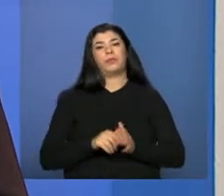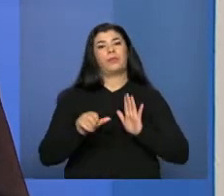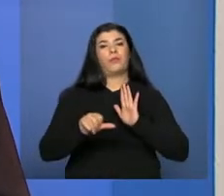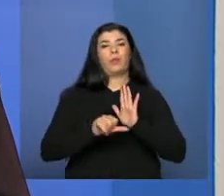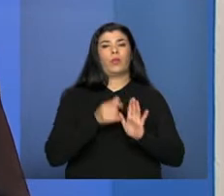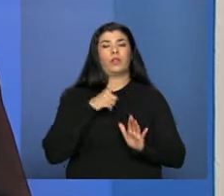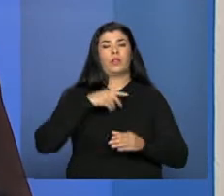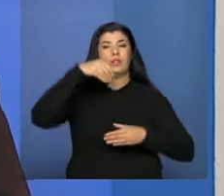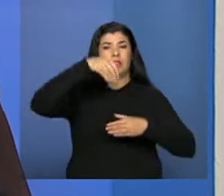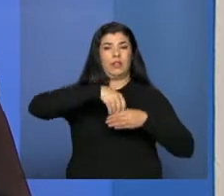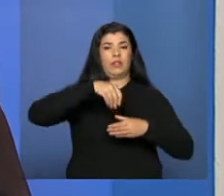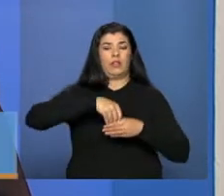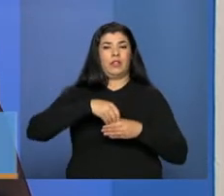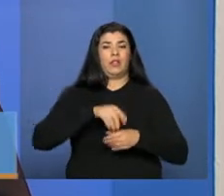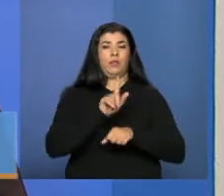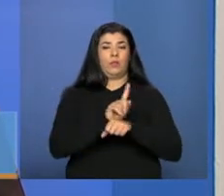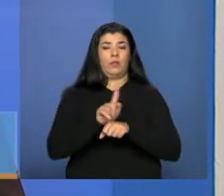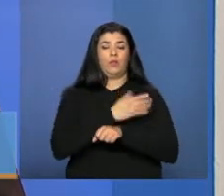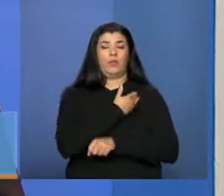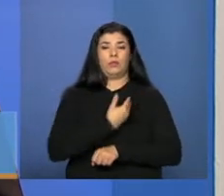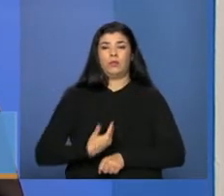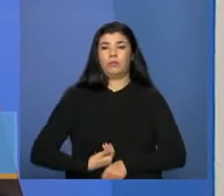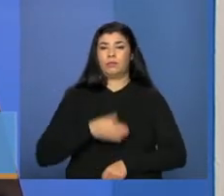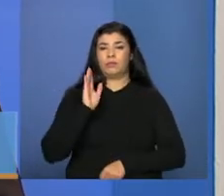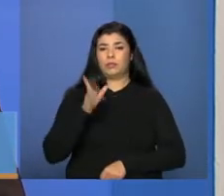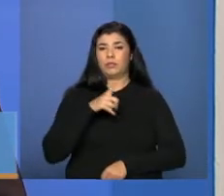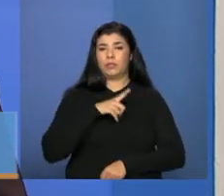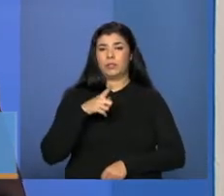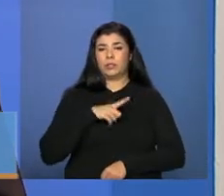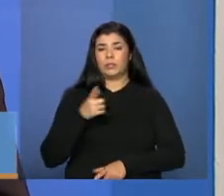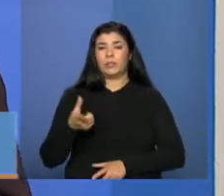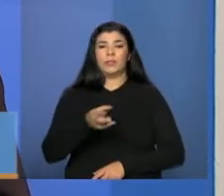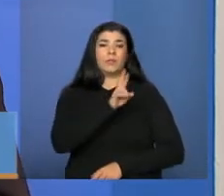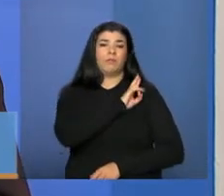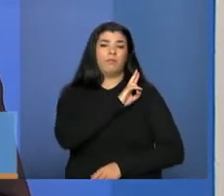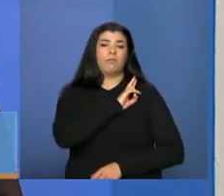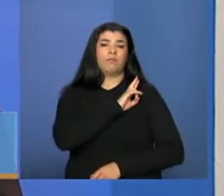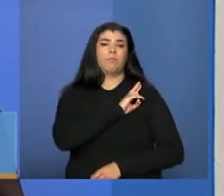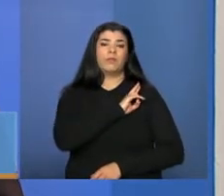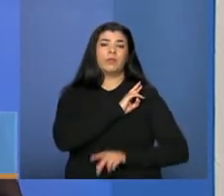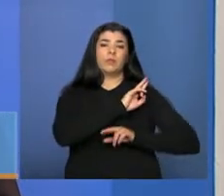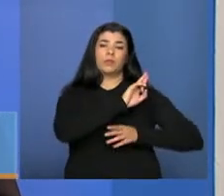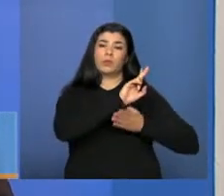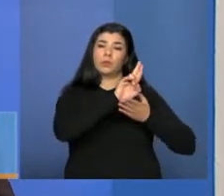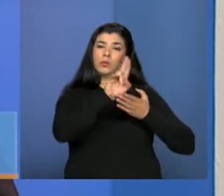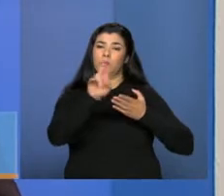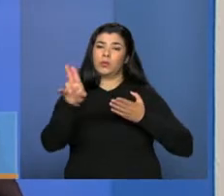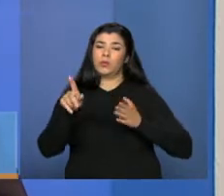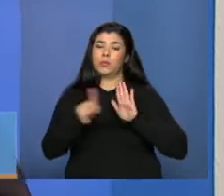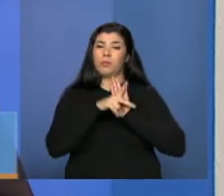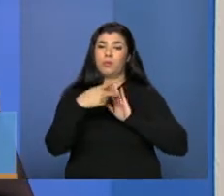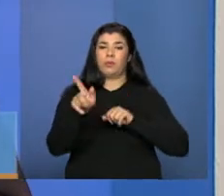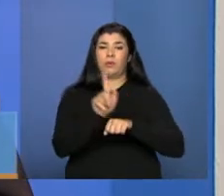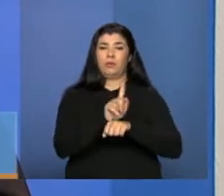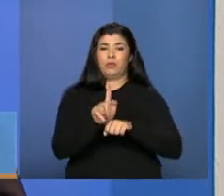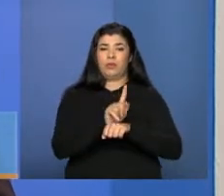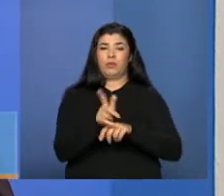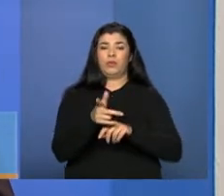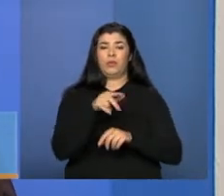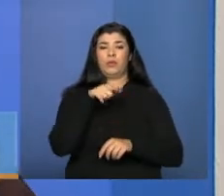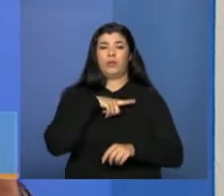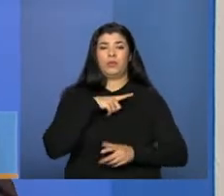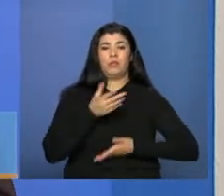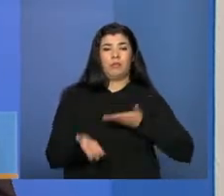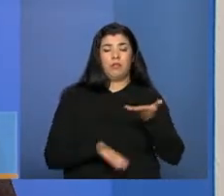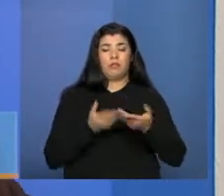na gestão pública, né? A gestão pública, ela nos imputa as responsabilidades enquanto gestores, né? Seja da assistência